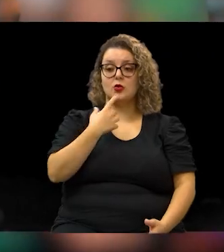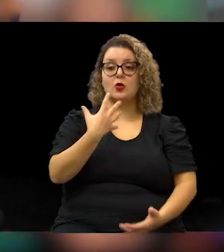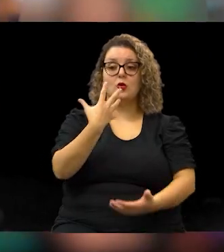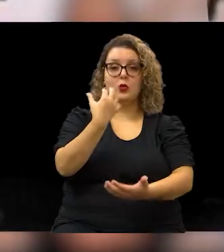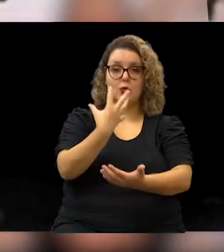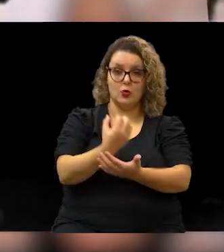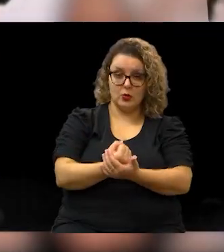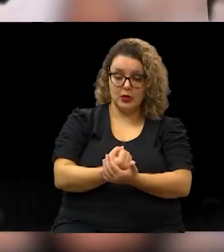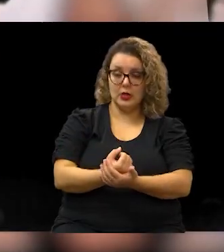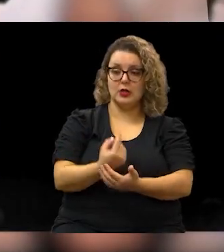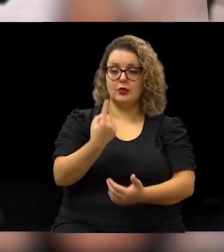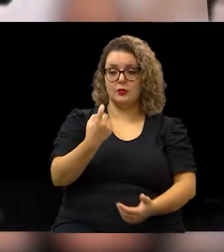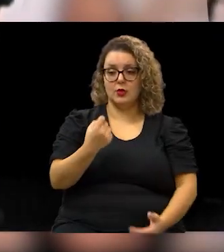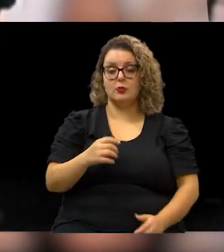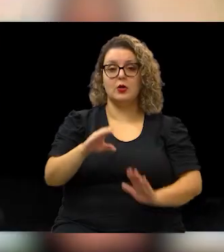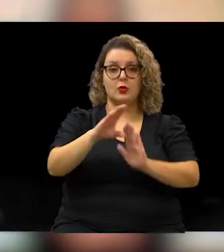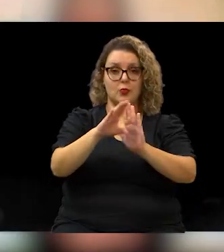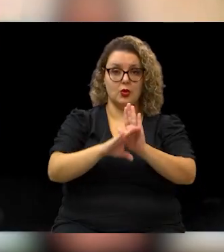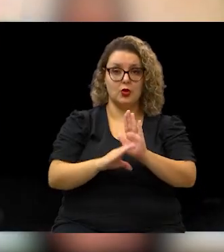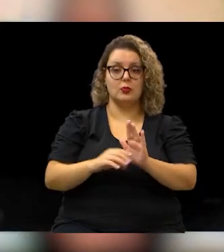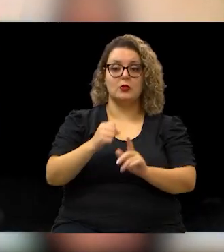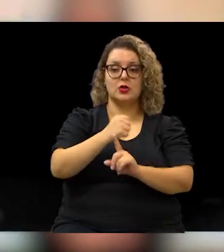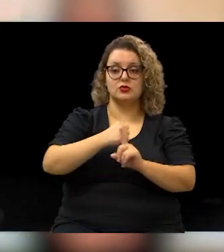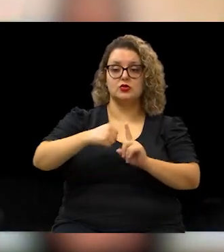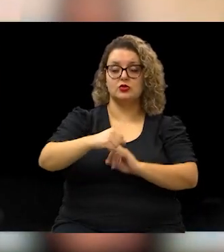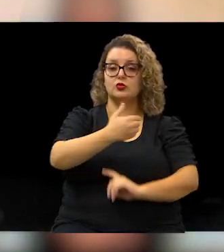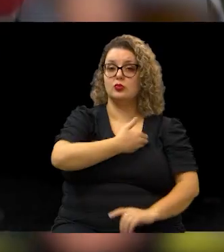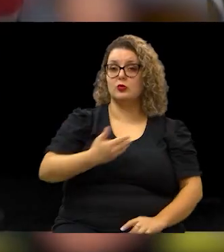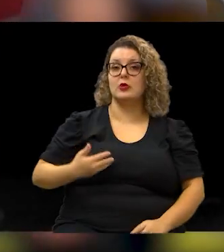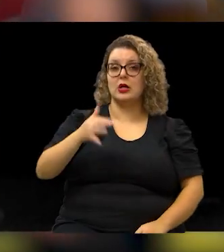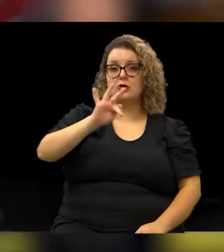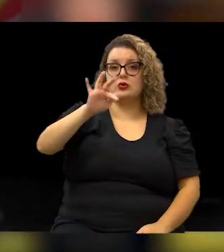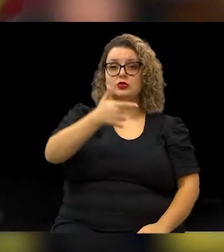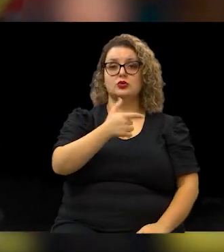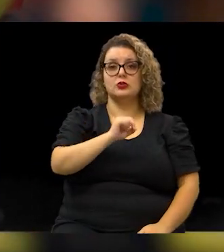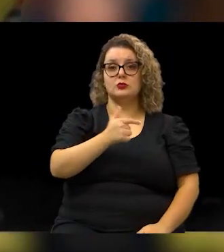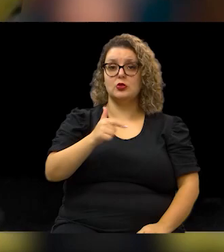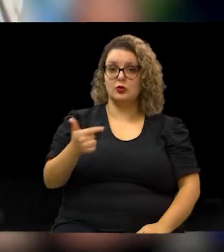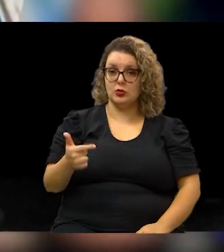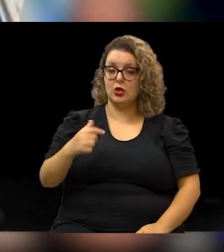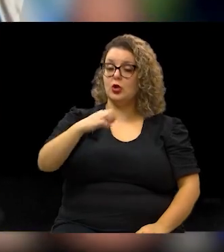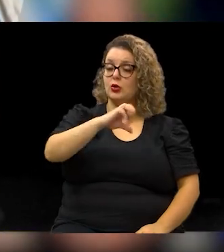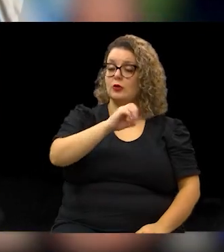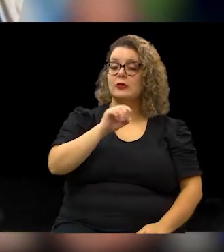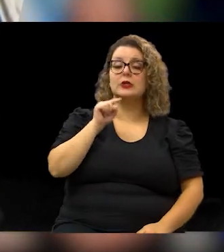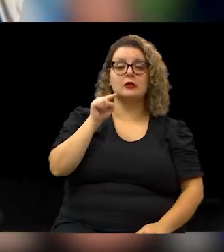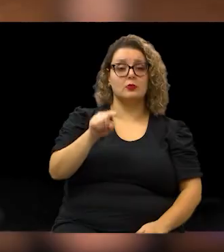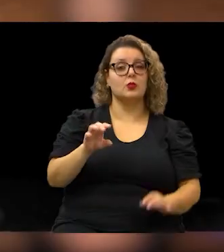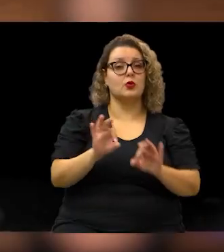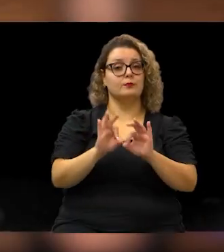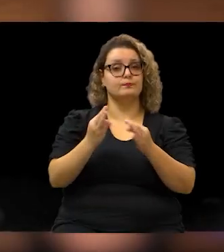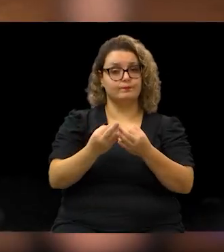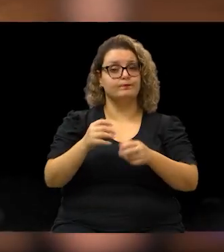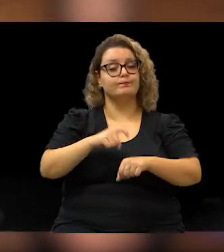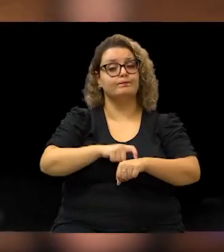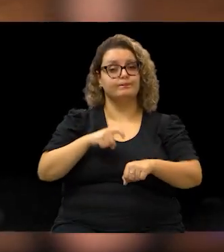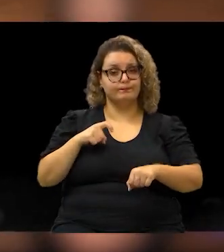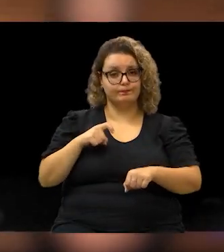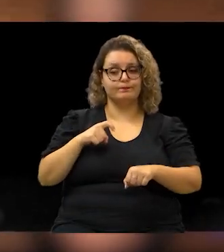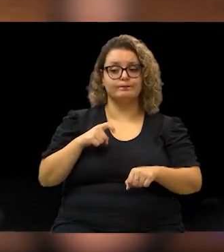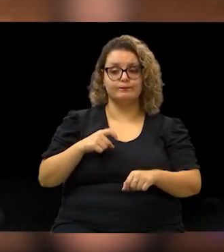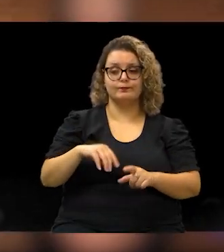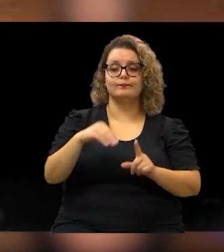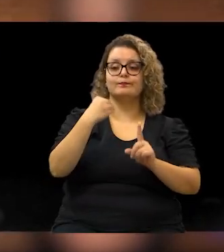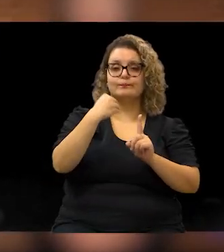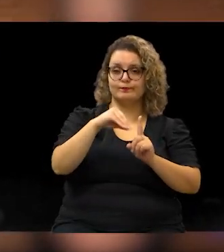Único para Programas Sociais do Governo Federal, em 2022, 90 mil famílias se encontravam em situação de